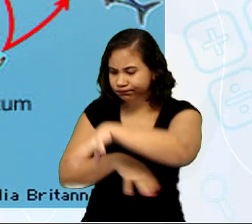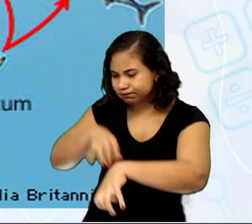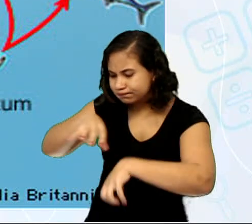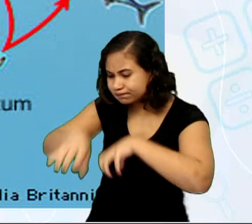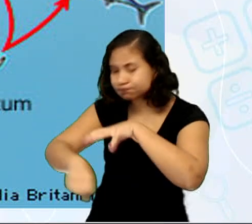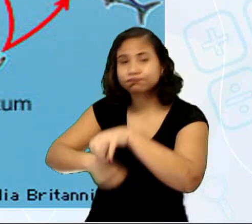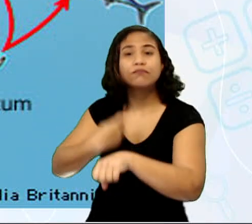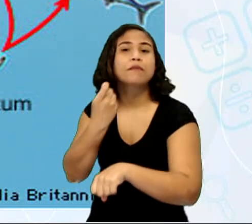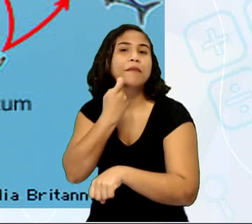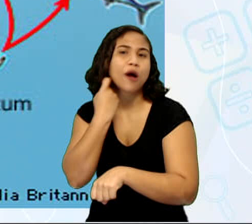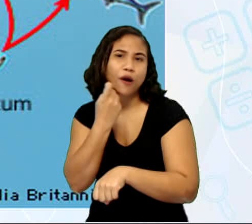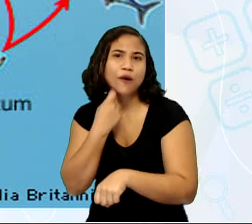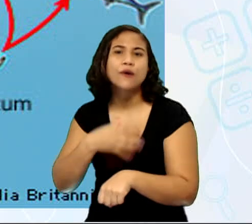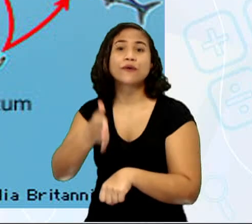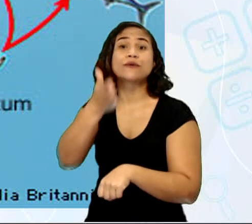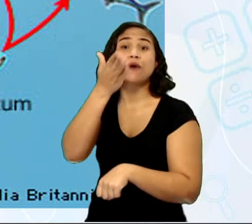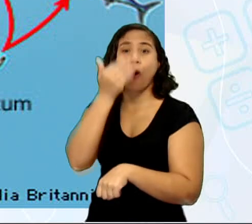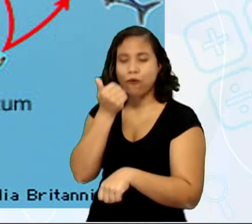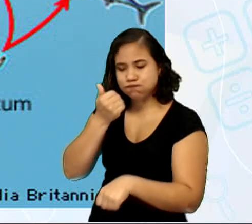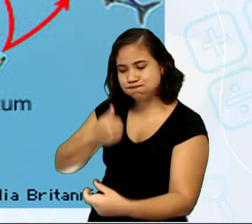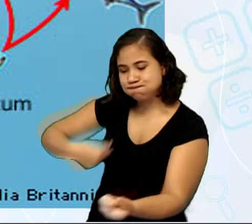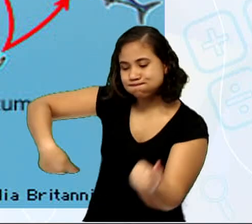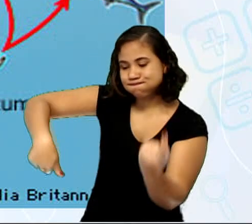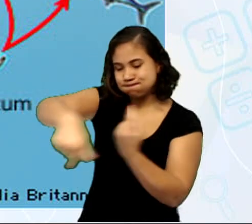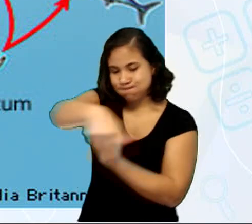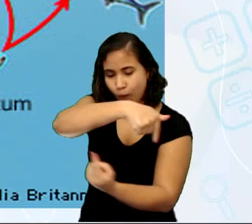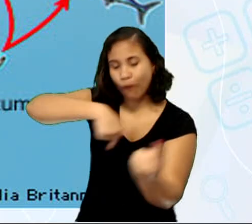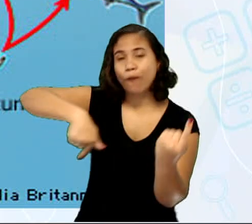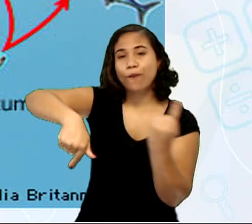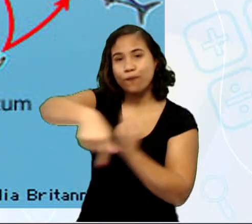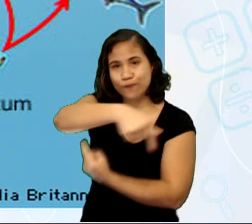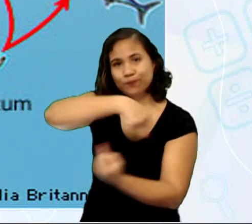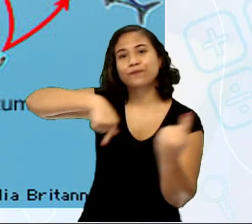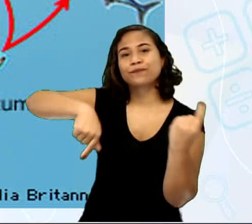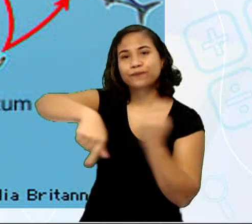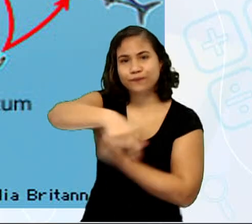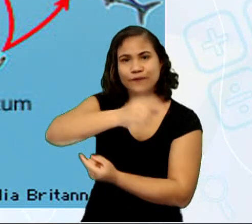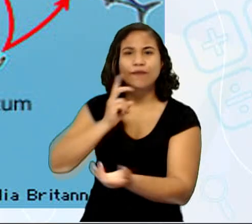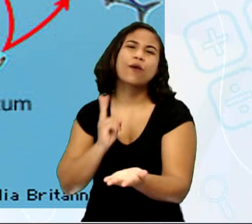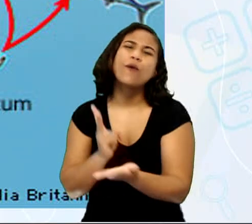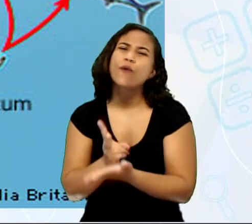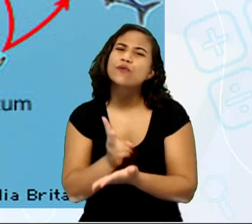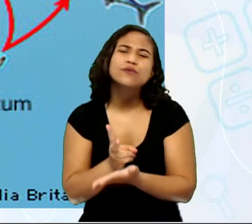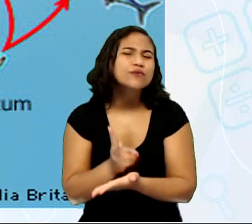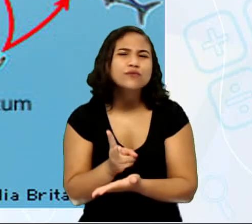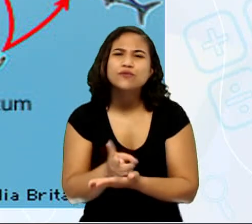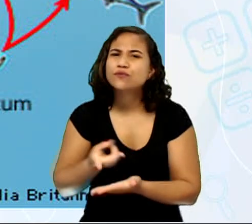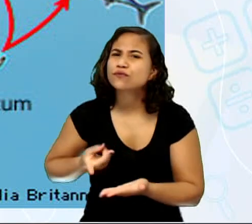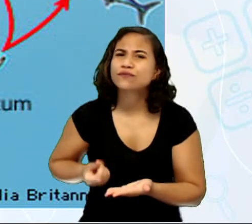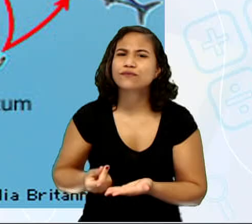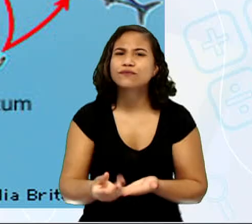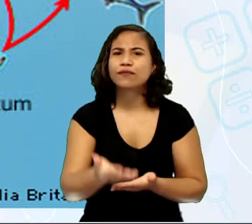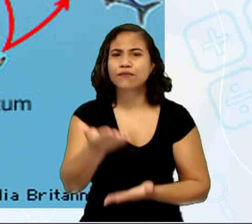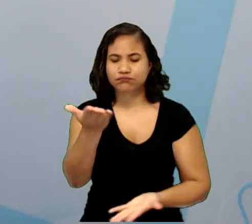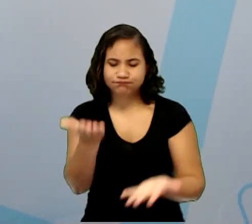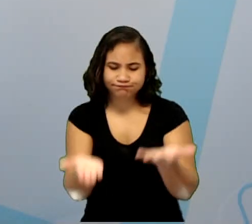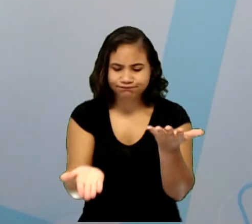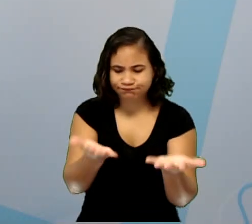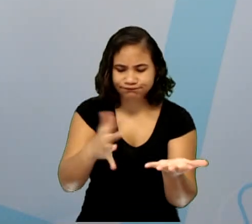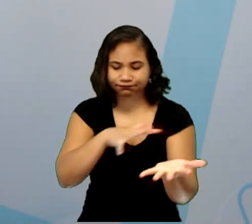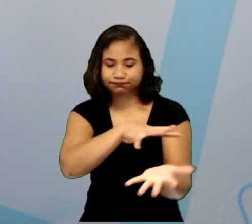E esse ciclo, e essa cadeia, permanece dessa forma, para que haja o equilíbrio no